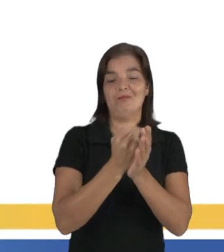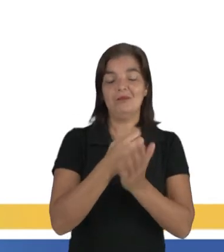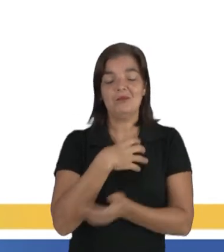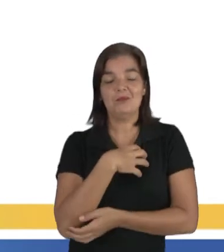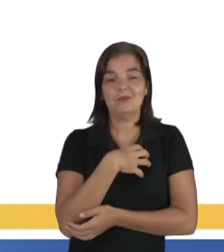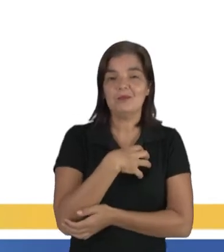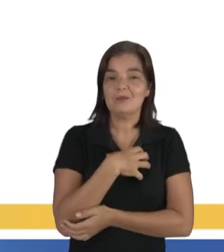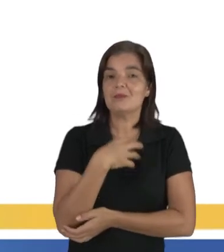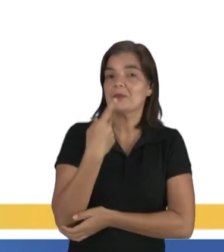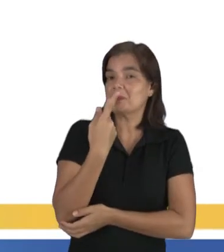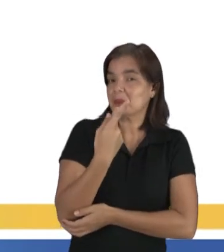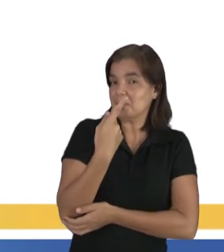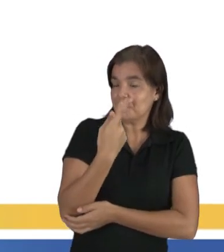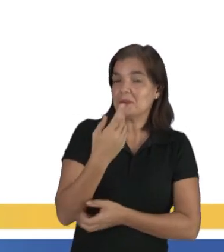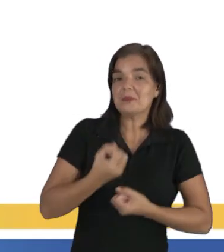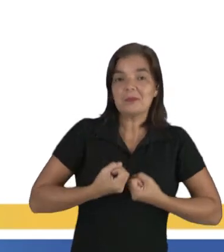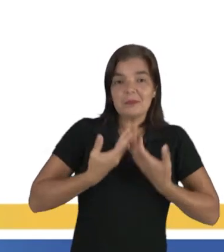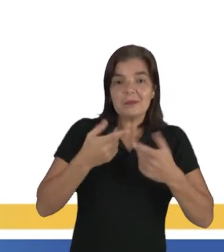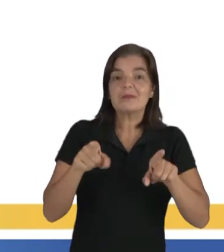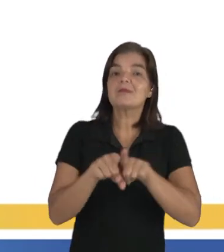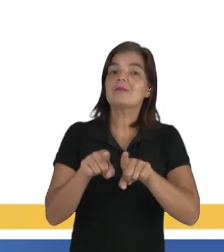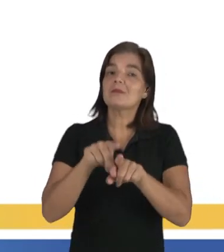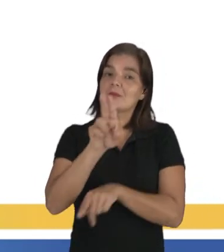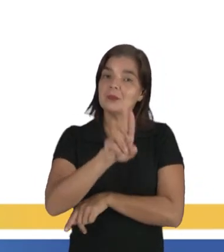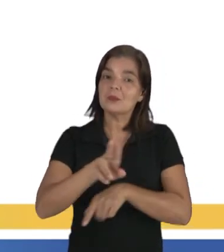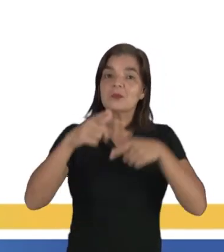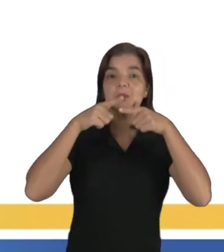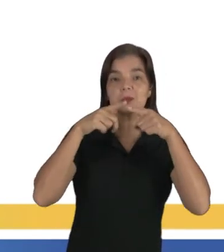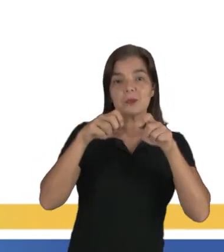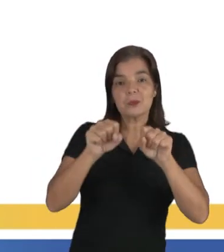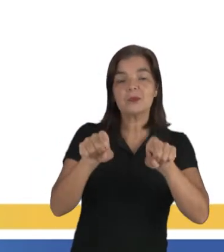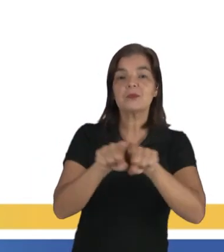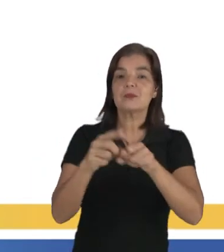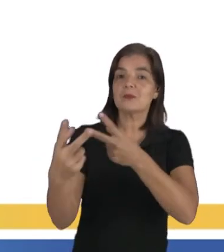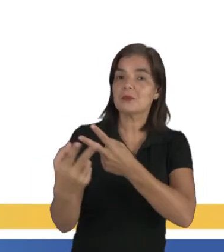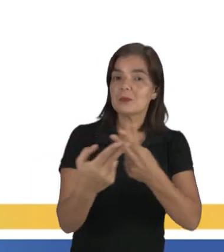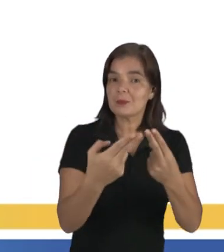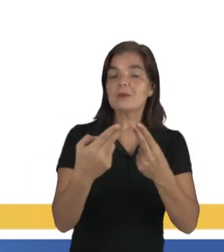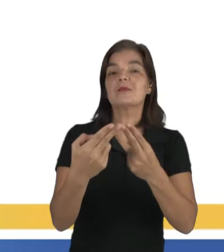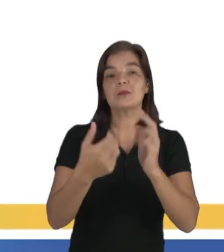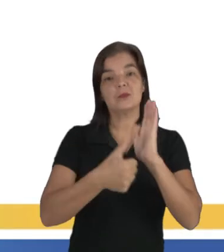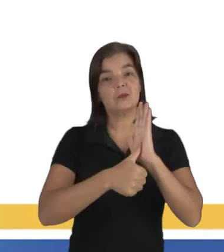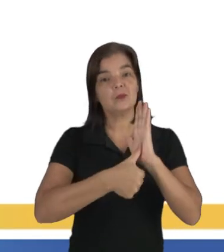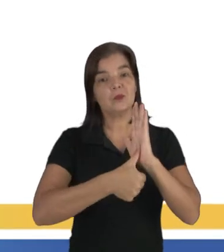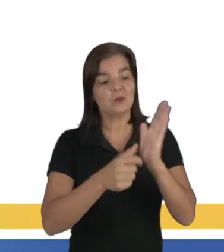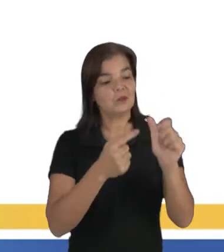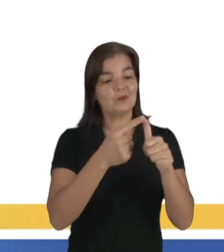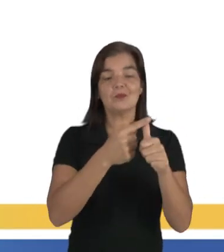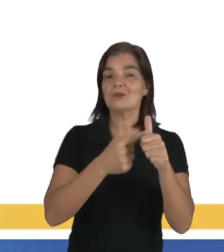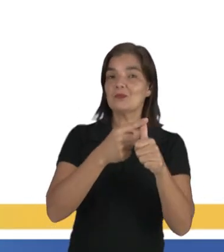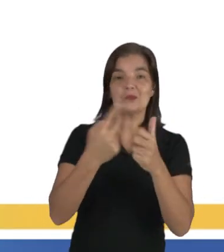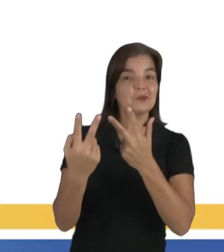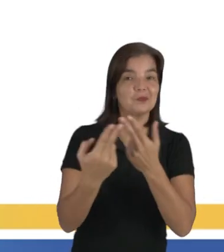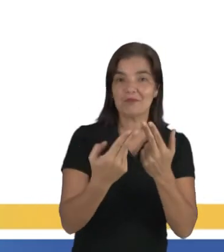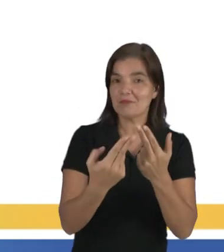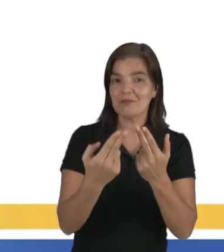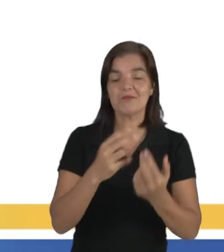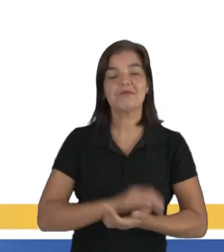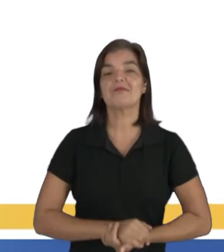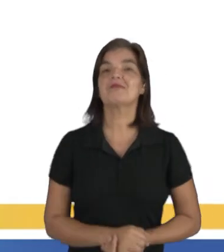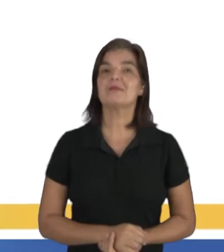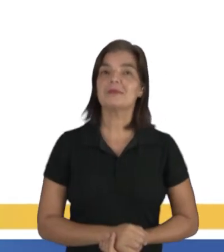maneira de falar, de se expressar, de usar a linguagem, assim como as nossas digitais, que nenhuma dos dedos são iguais.